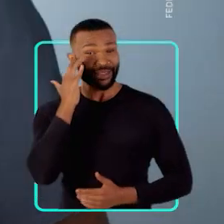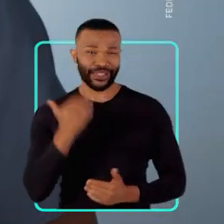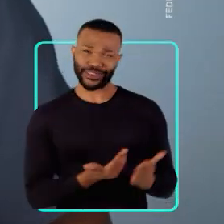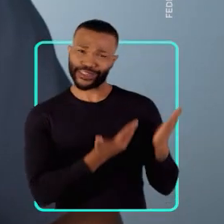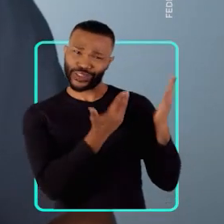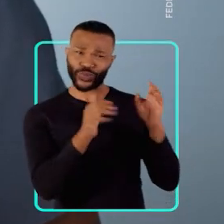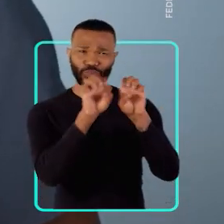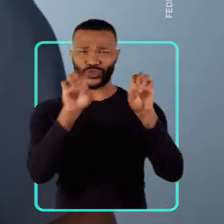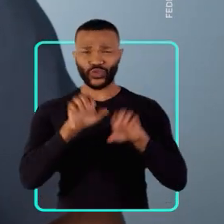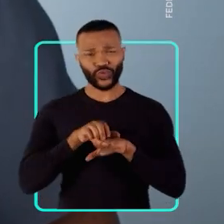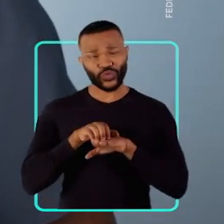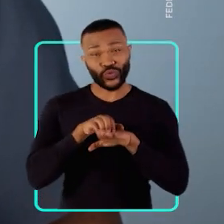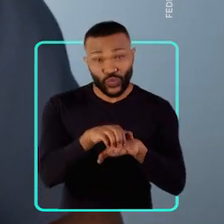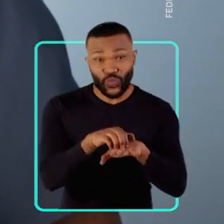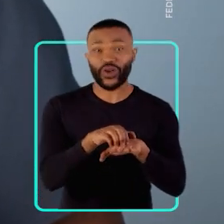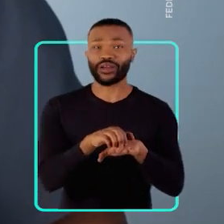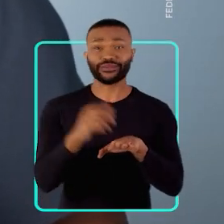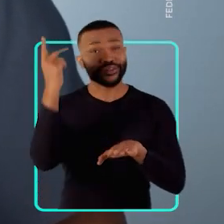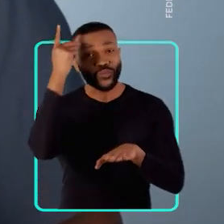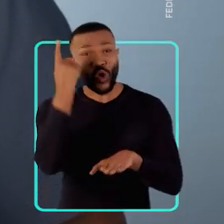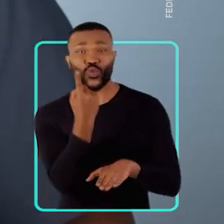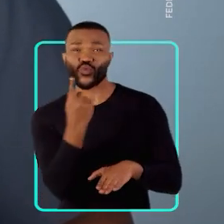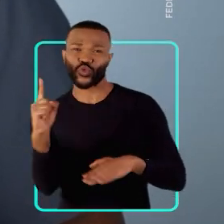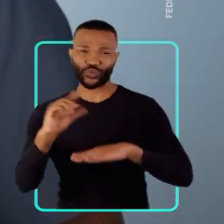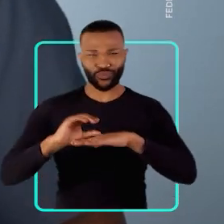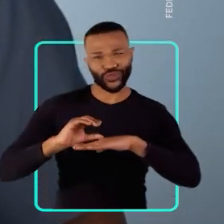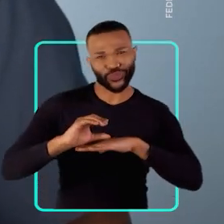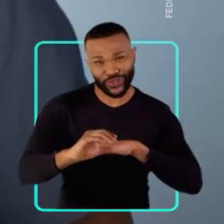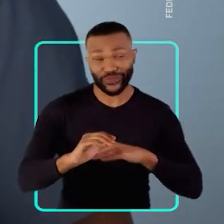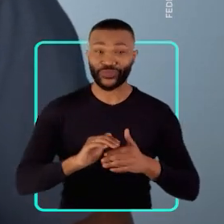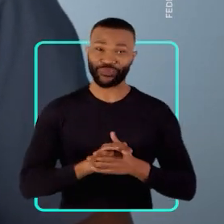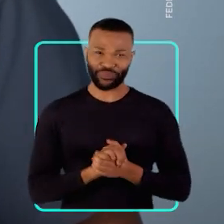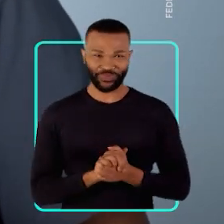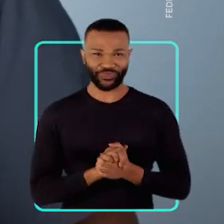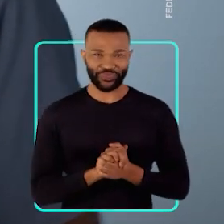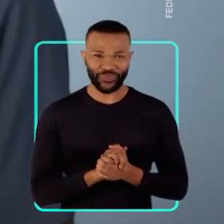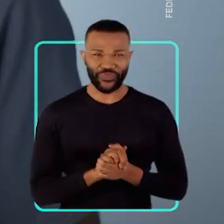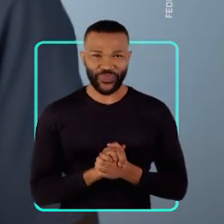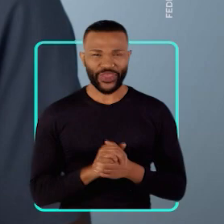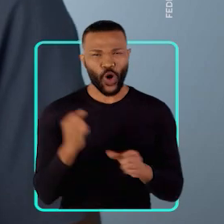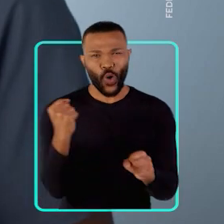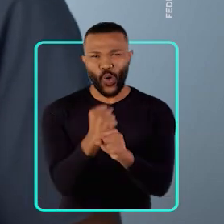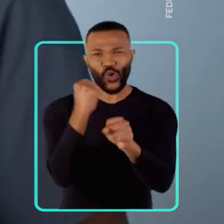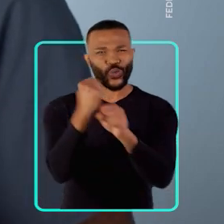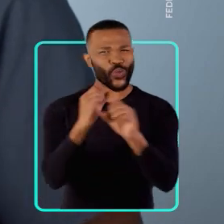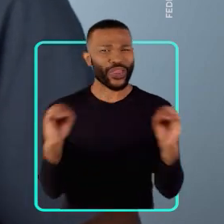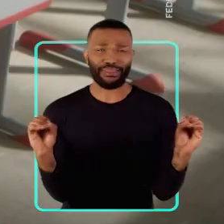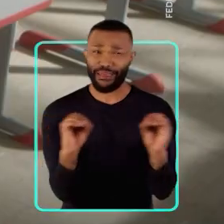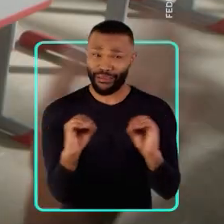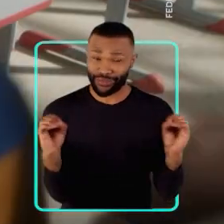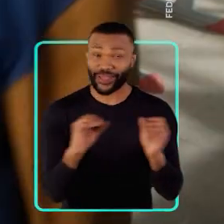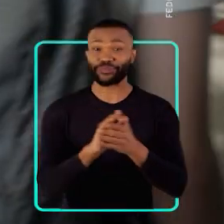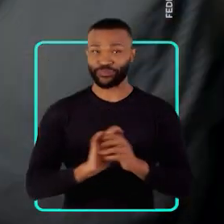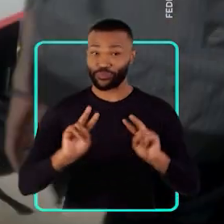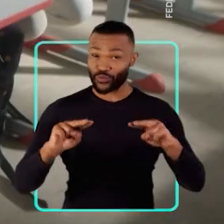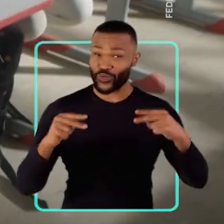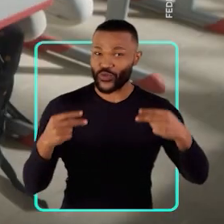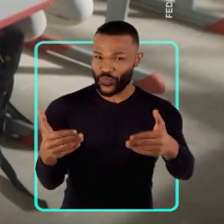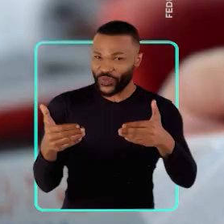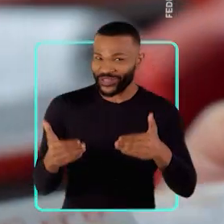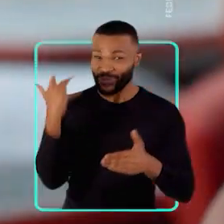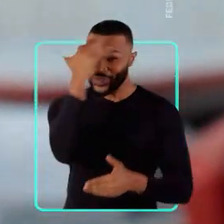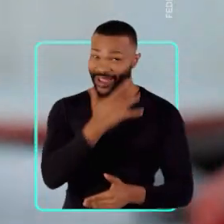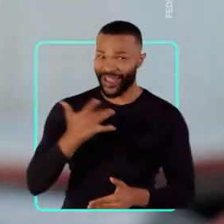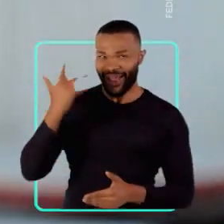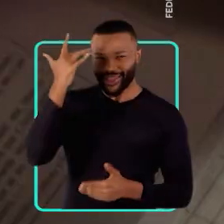Tarcísio na infraestrutura deixou São Paulo em último lugar nos investimentos. Nenhuma grande obra pra cá. Com o ProUni, o